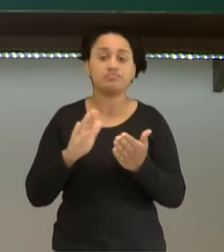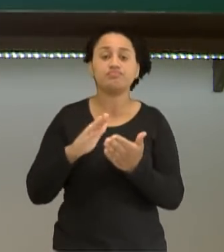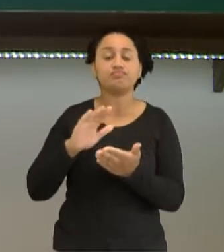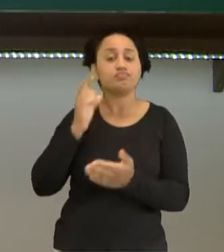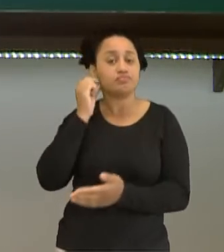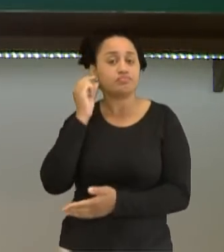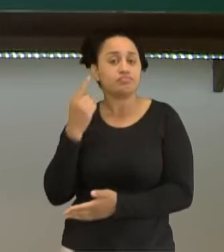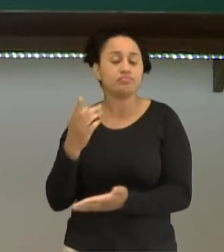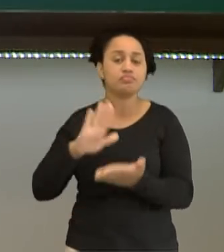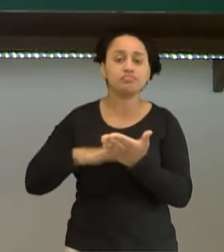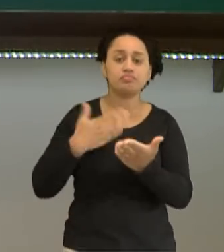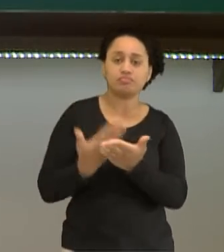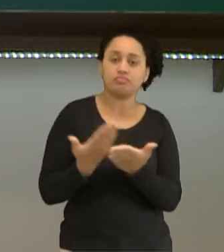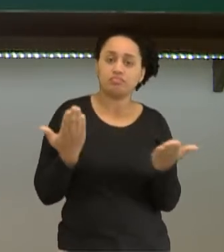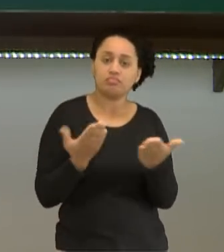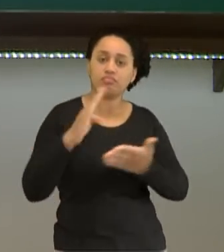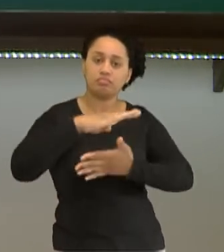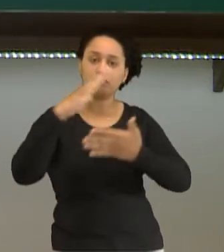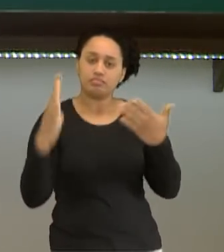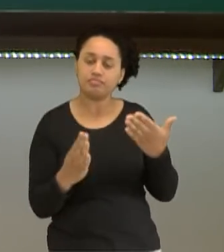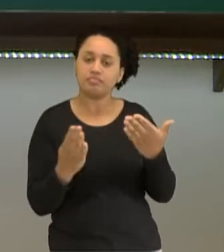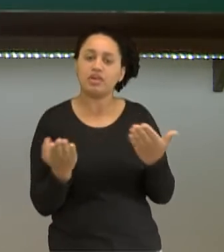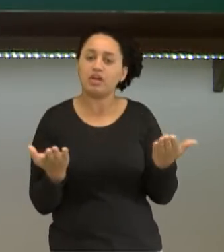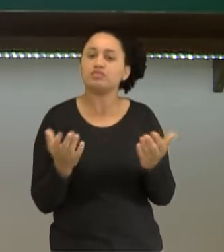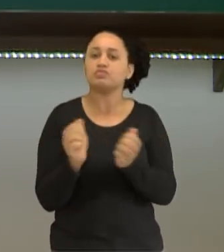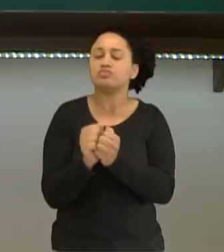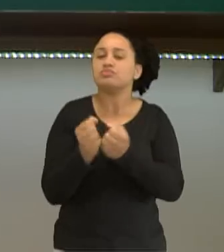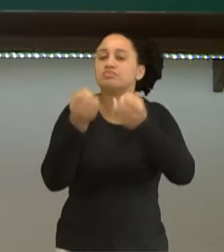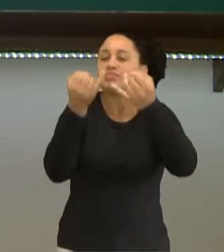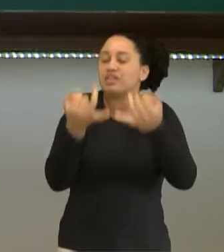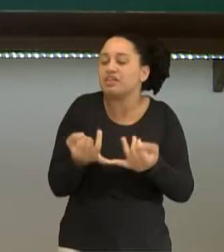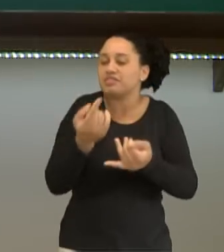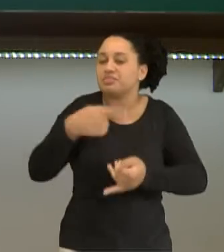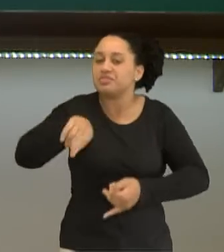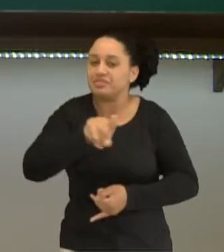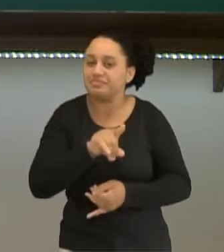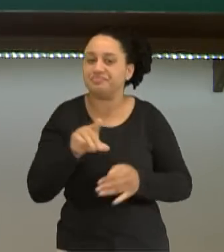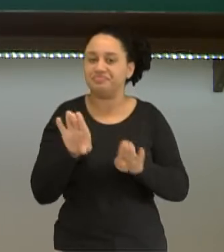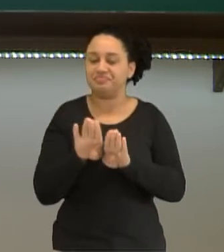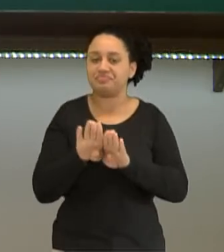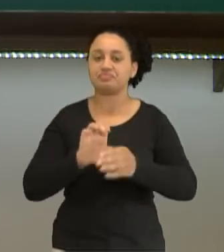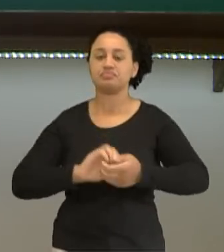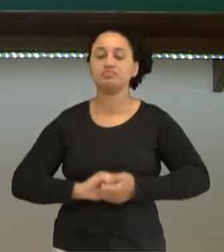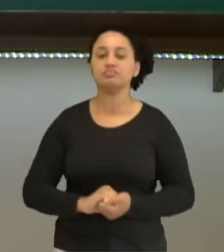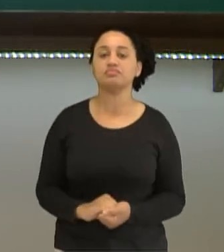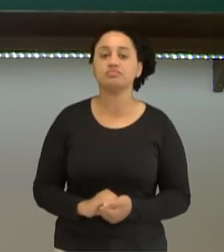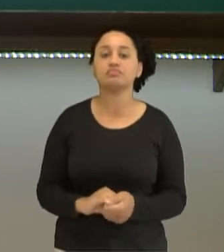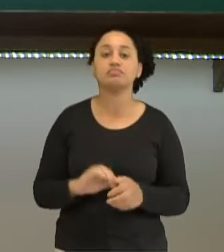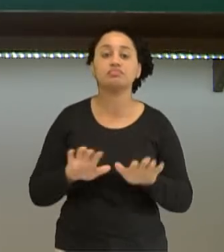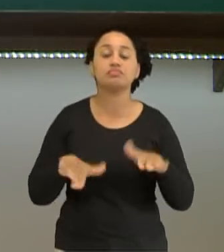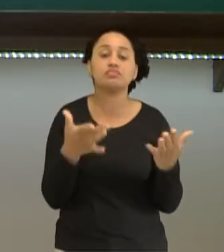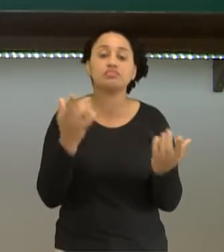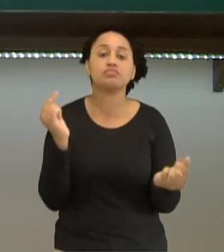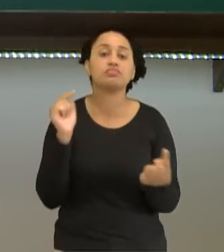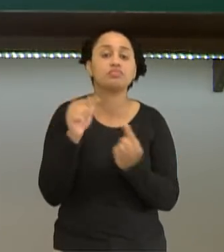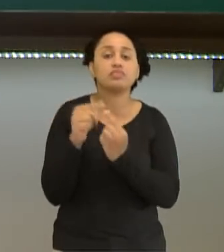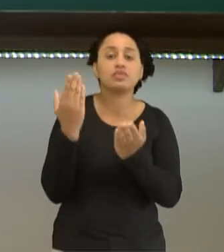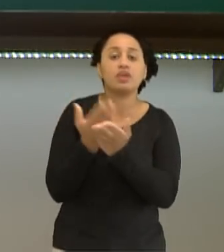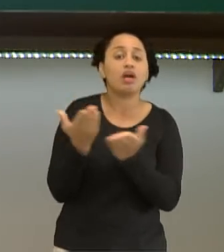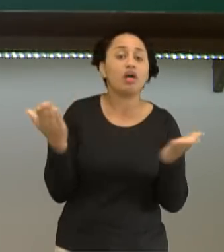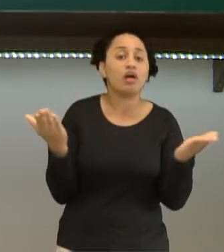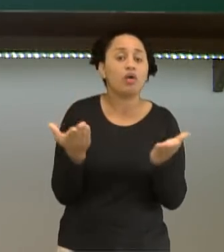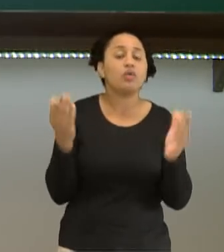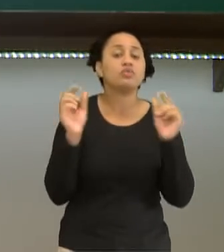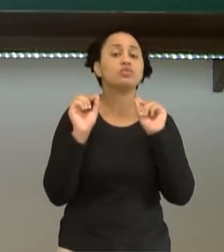ali fazendo a interpretação da aula, enquanto eu vou estar aqui falando com vocês. Pessoal, o nosso objetivo hoje é